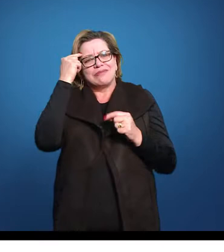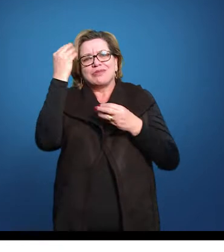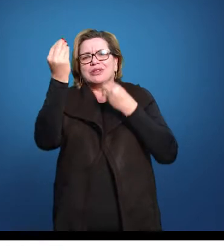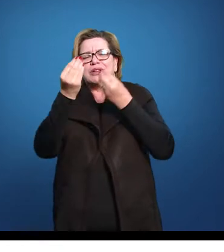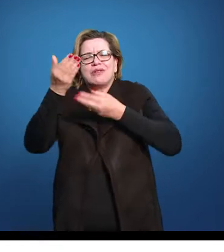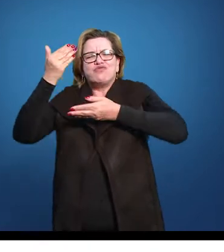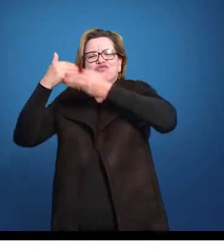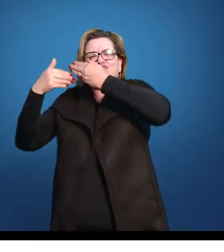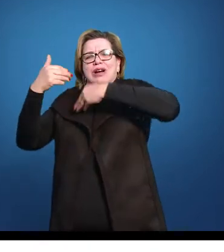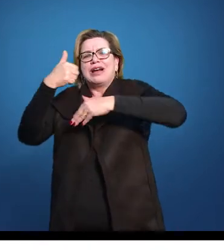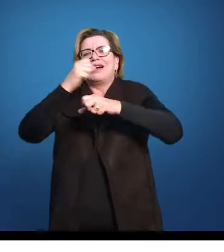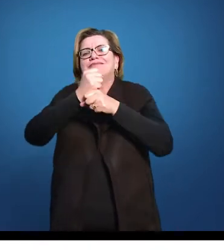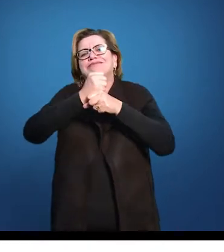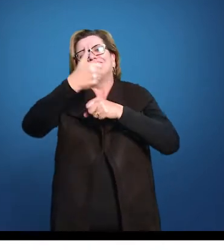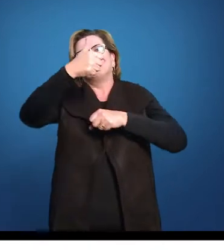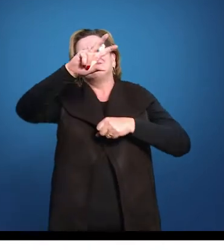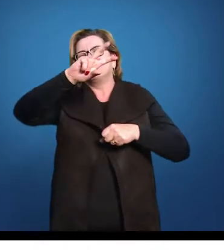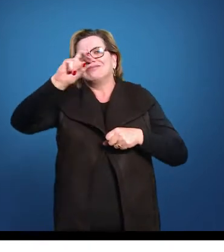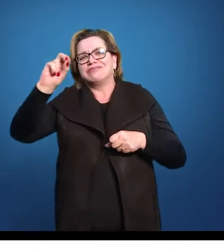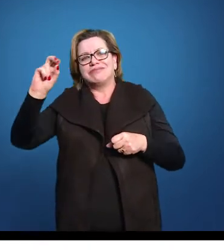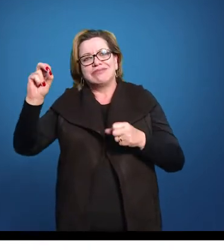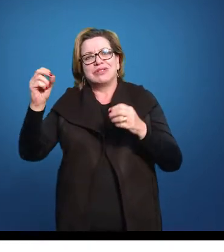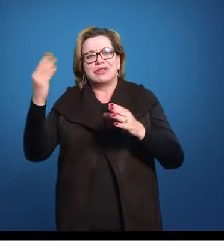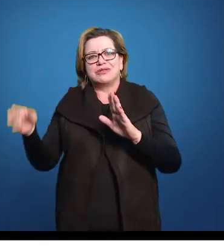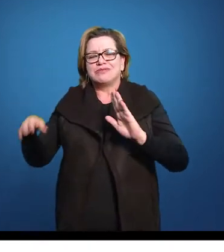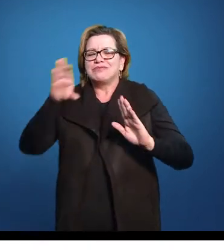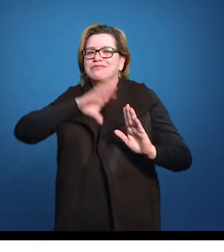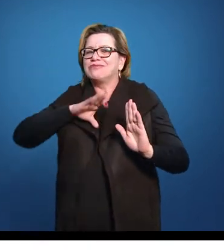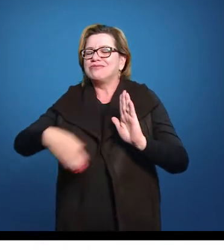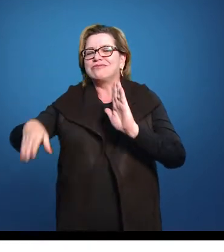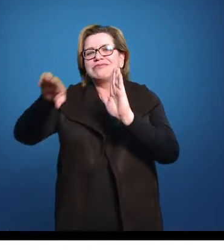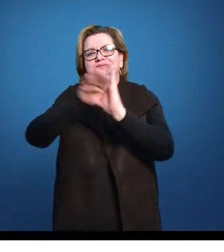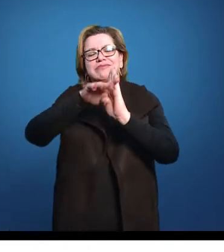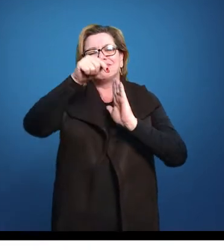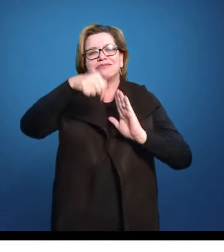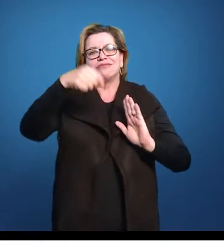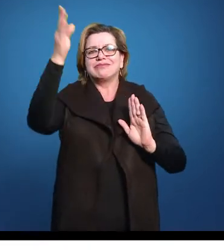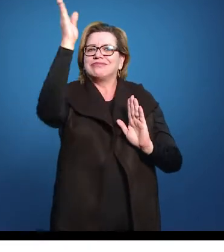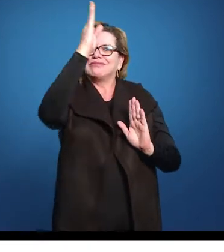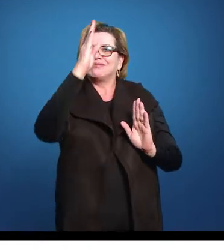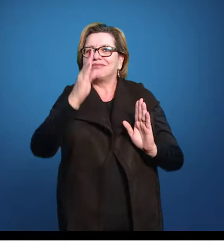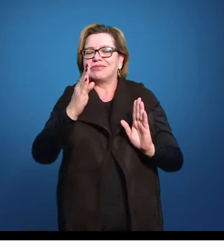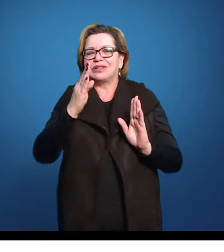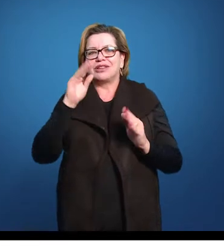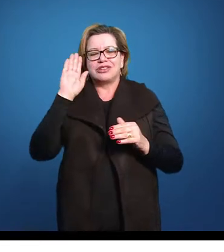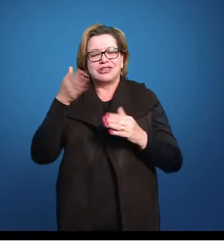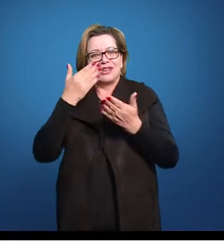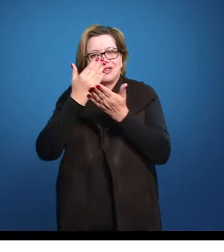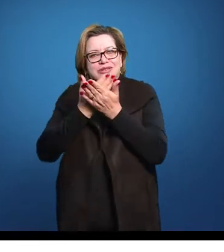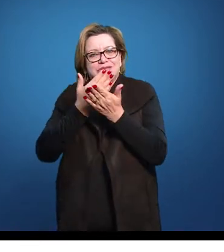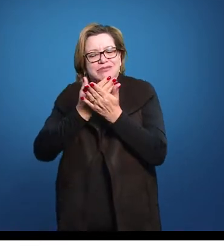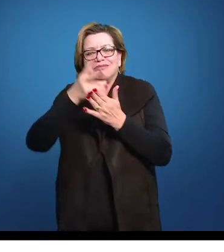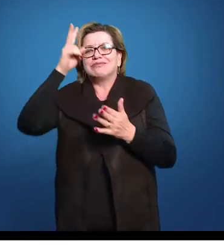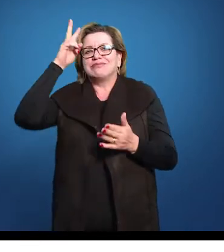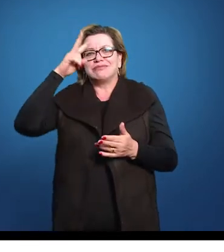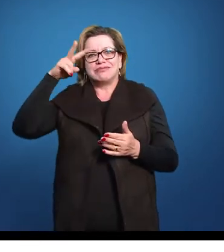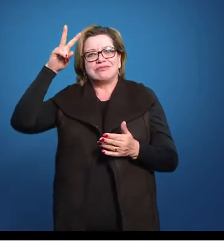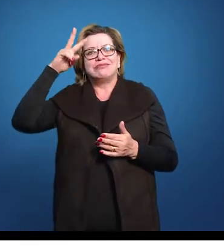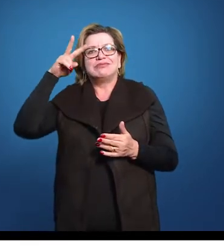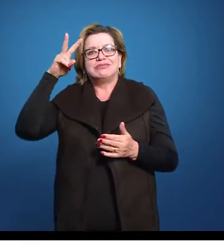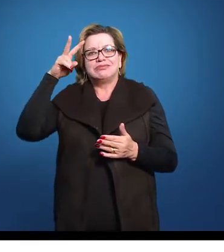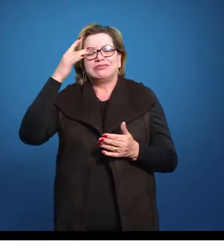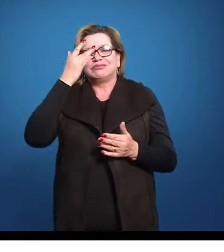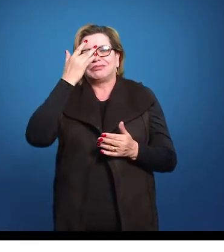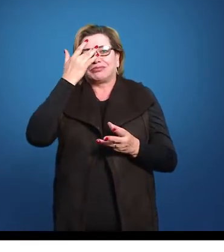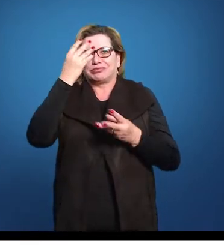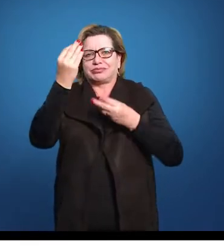aportou aqui no nosso litoral? A gente estudou bastante sobre isso, nossas aulas de história na escola,